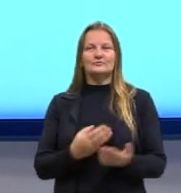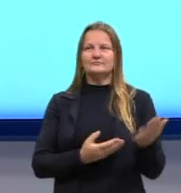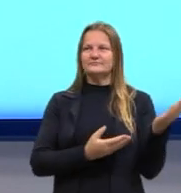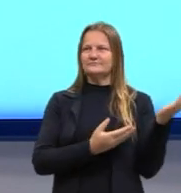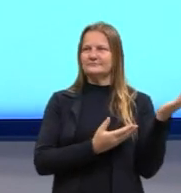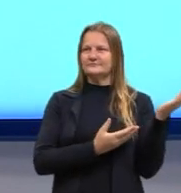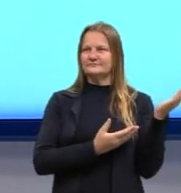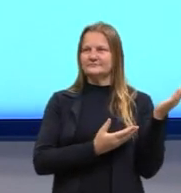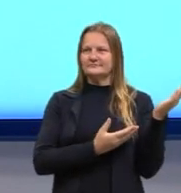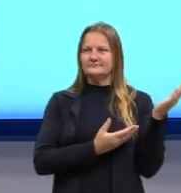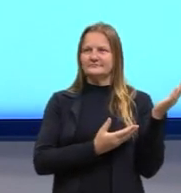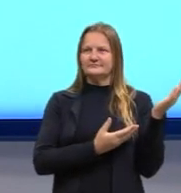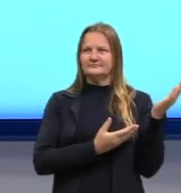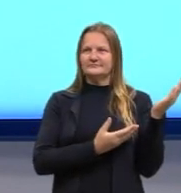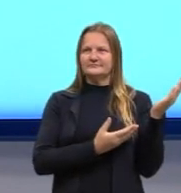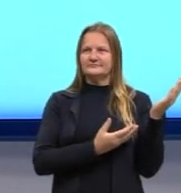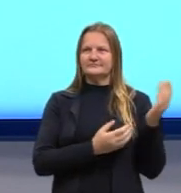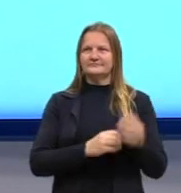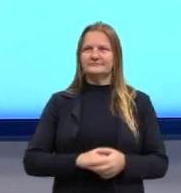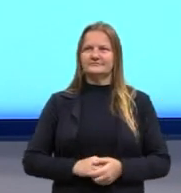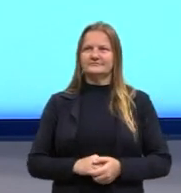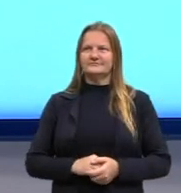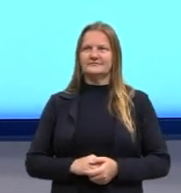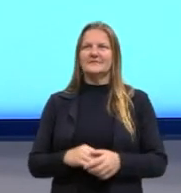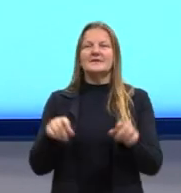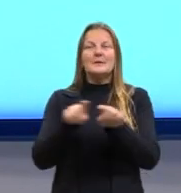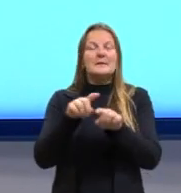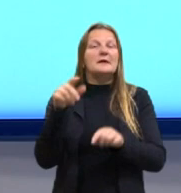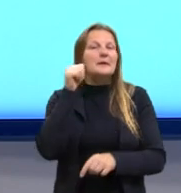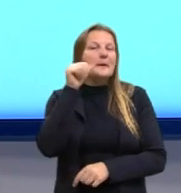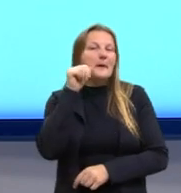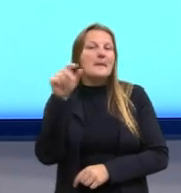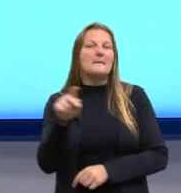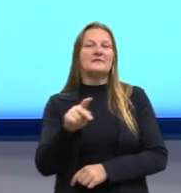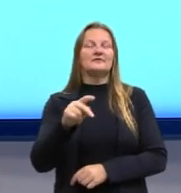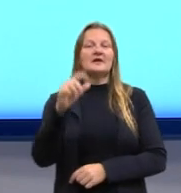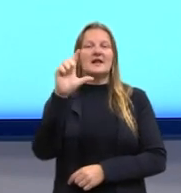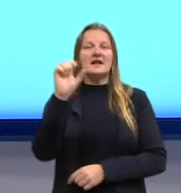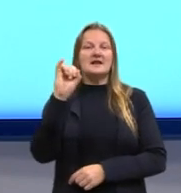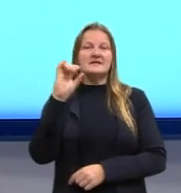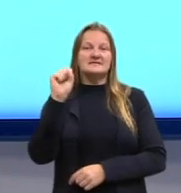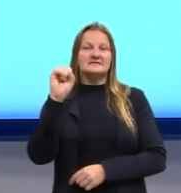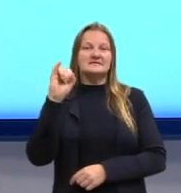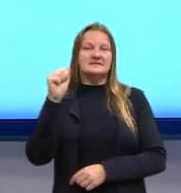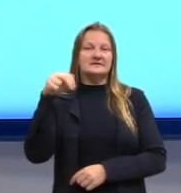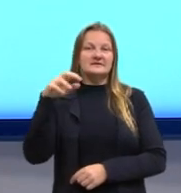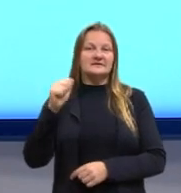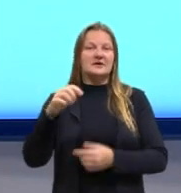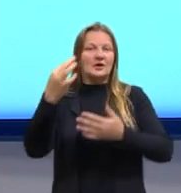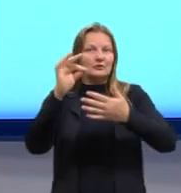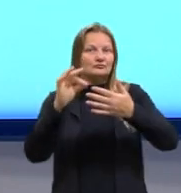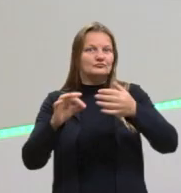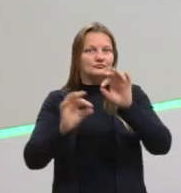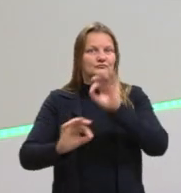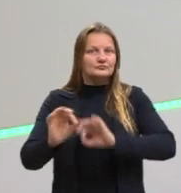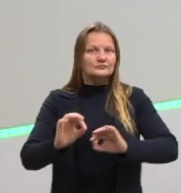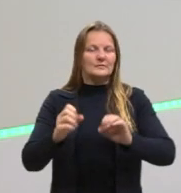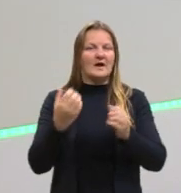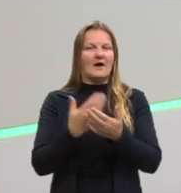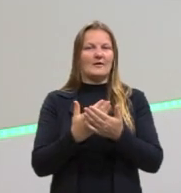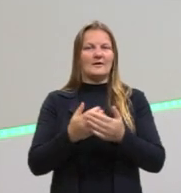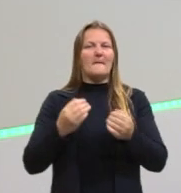que nos acompanha em casa nessas aulas, e também a professora Lisiane, a nossa corretora. Feito? Então vamos lá.